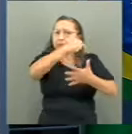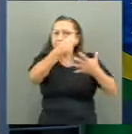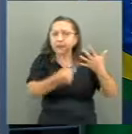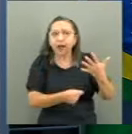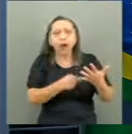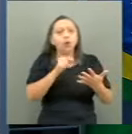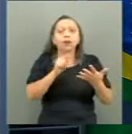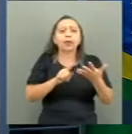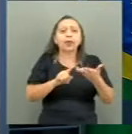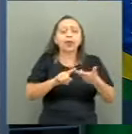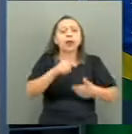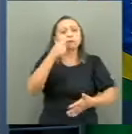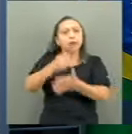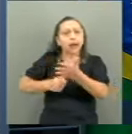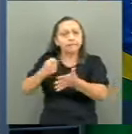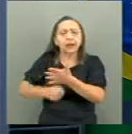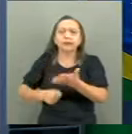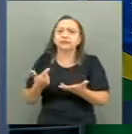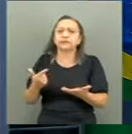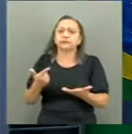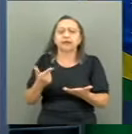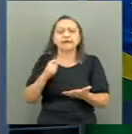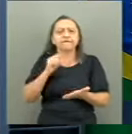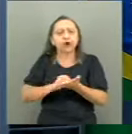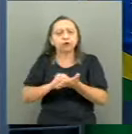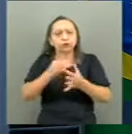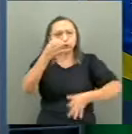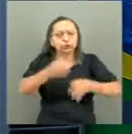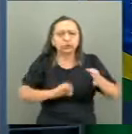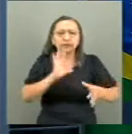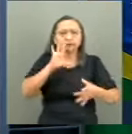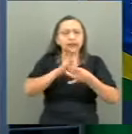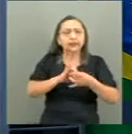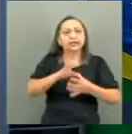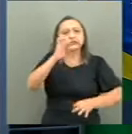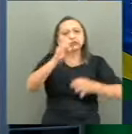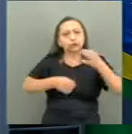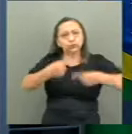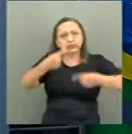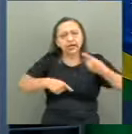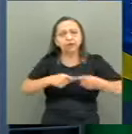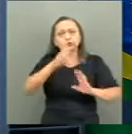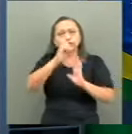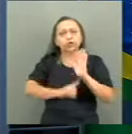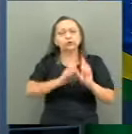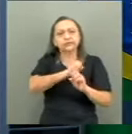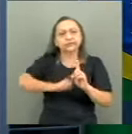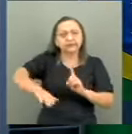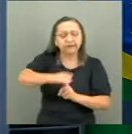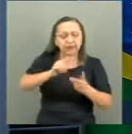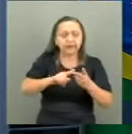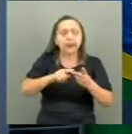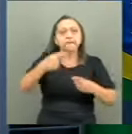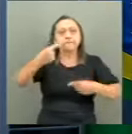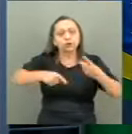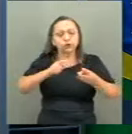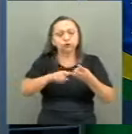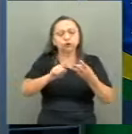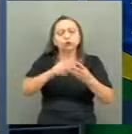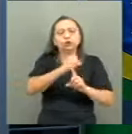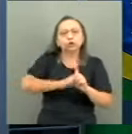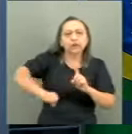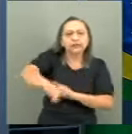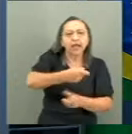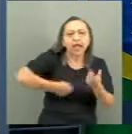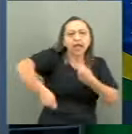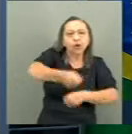combate aos injustiças vinculados na discussão dos direitos civis, políticos, sociais, econômicos,